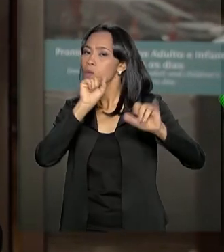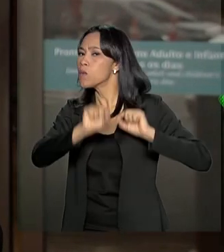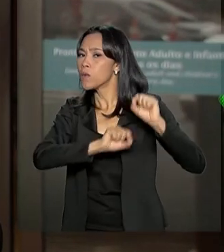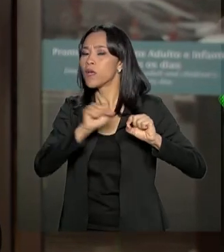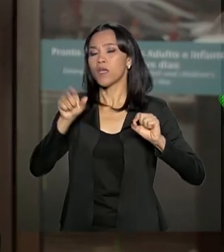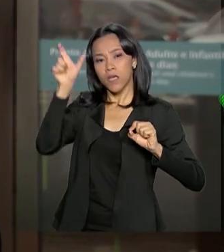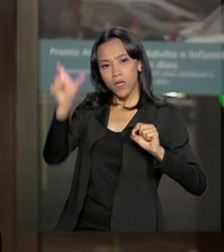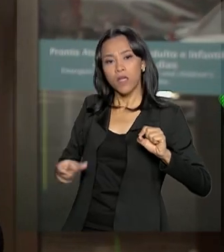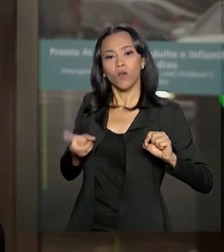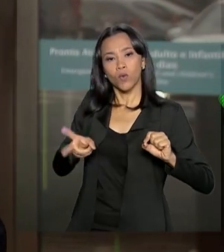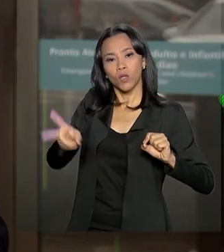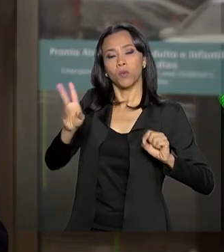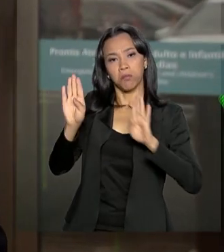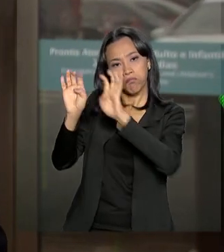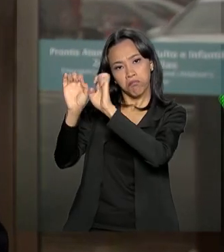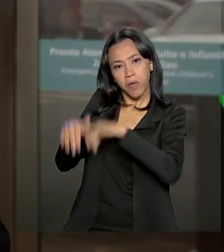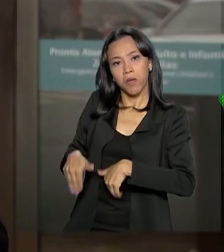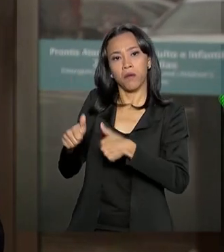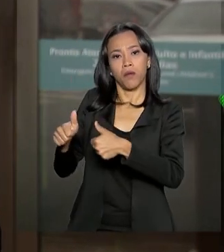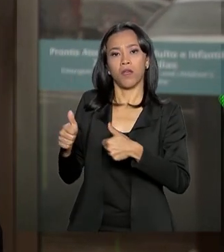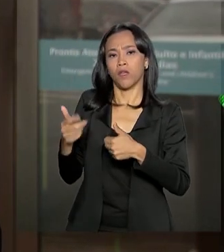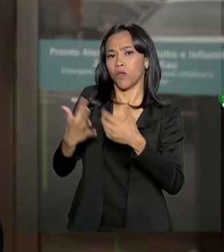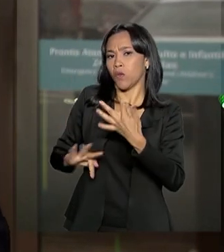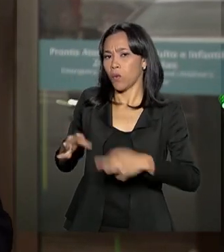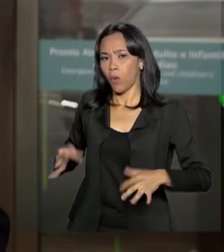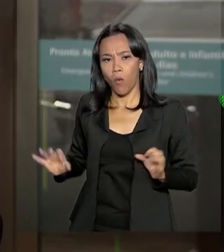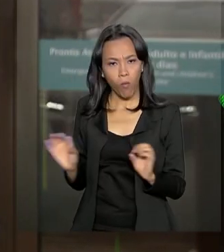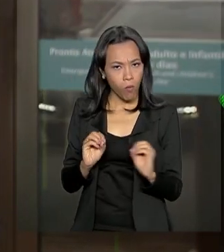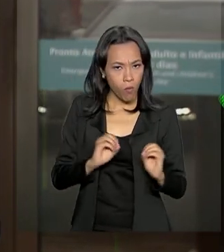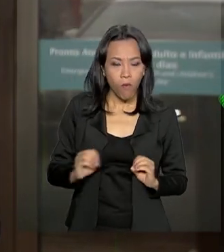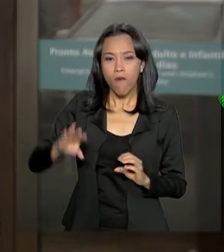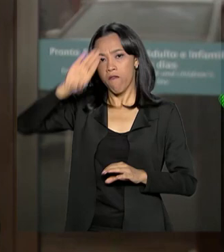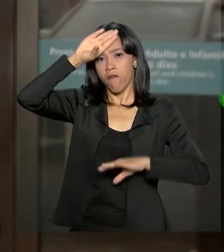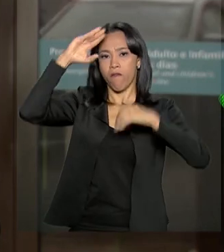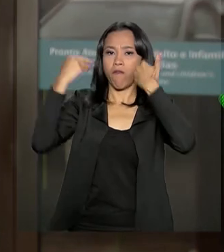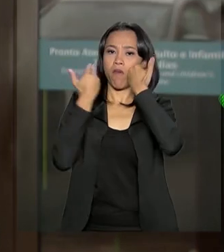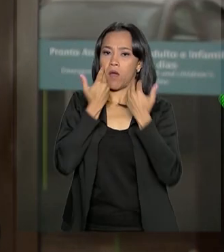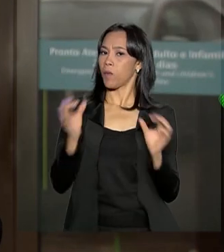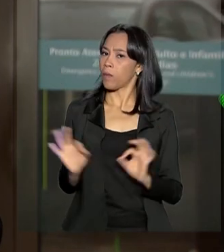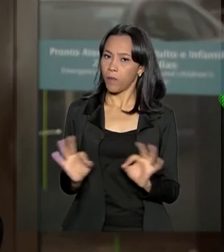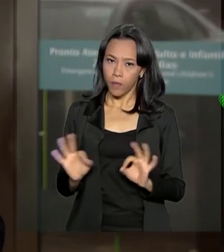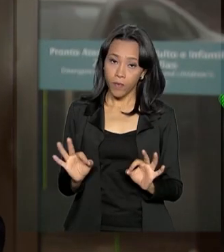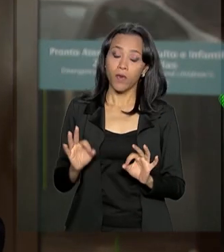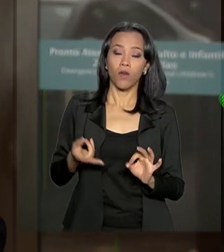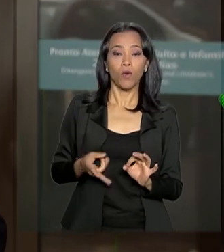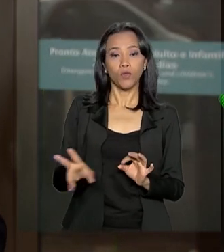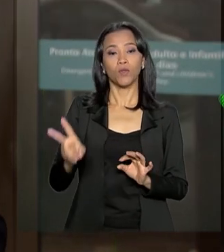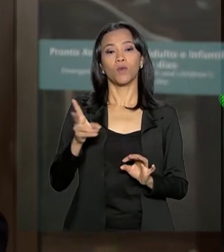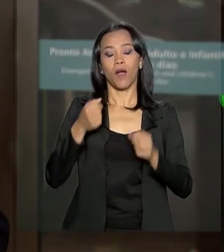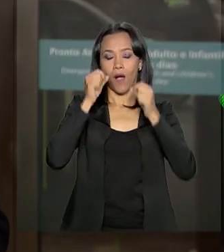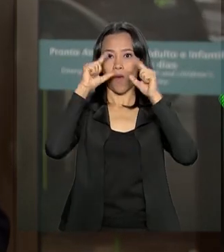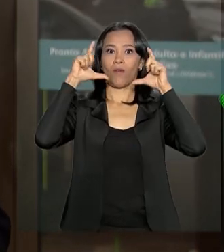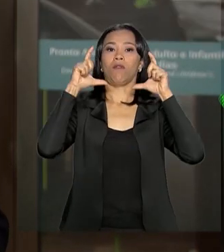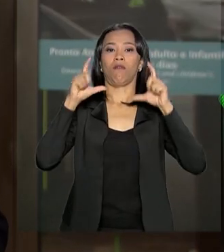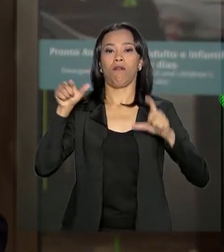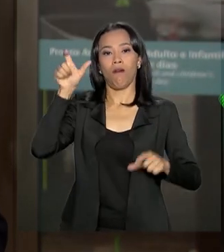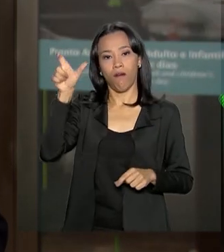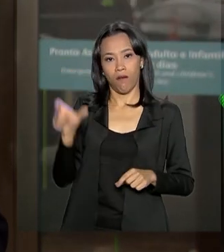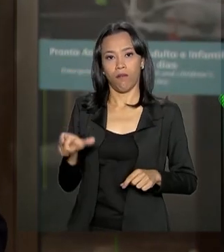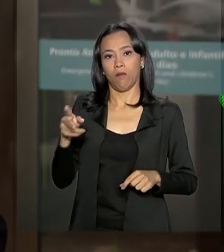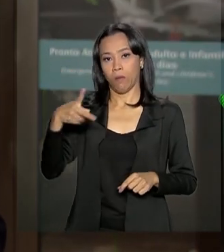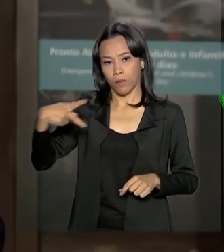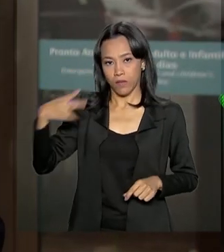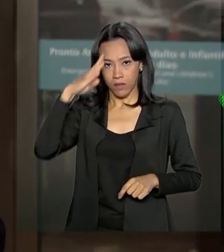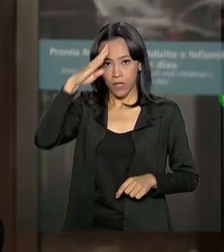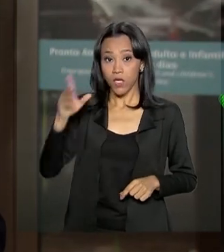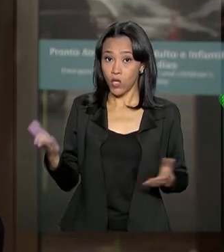clínica estável, sem dor e sem febre. O presidente permanece acordado e hoje, pela manhã, divulgou